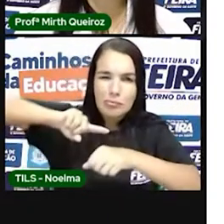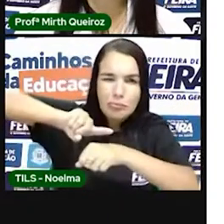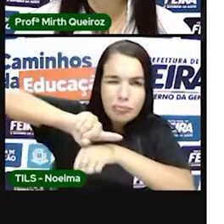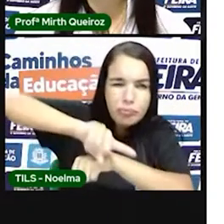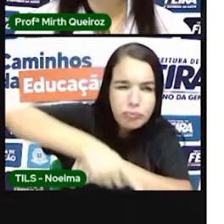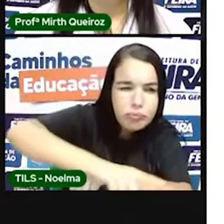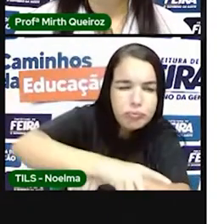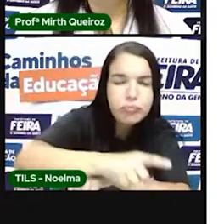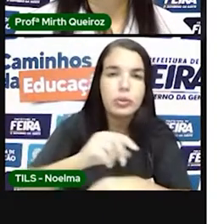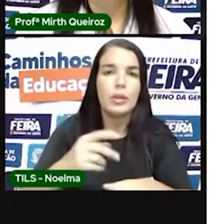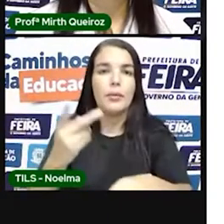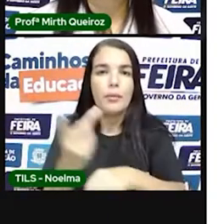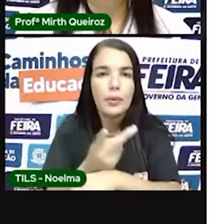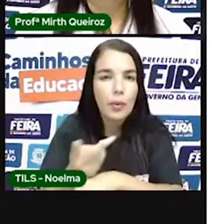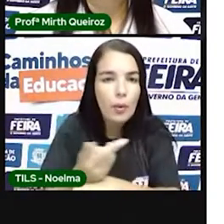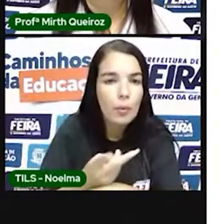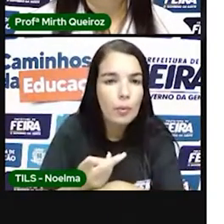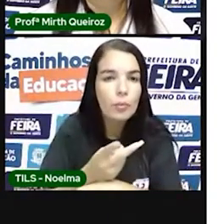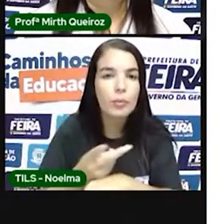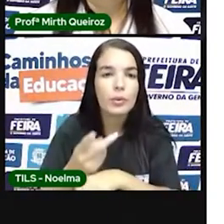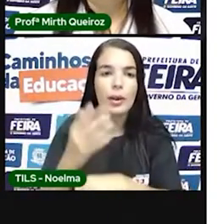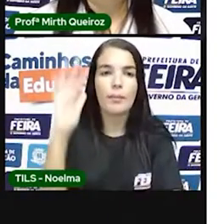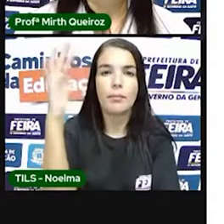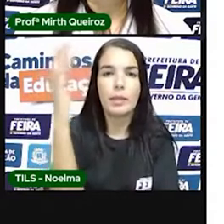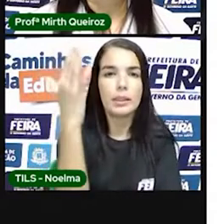extinção da madeira.